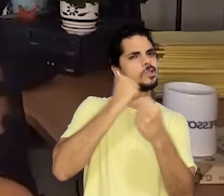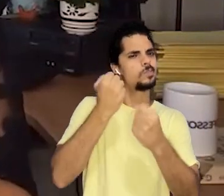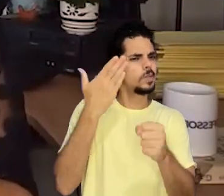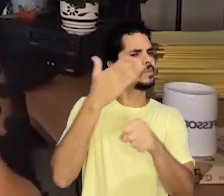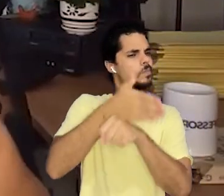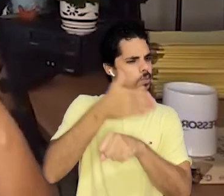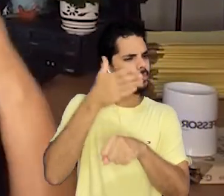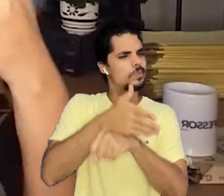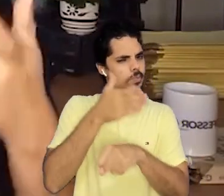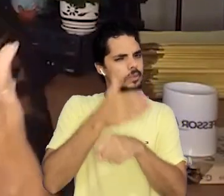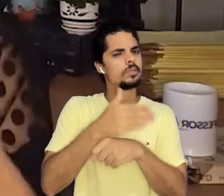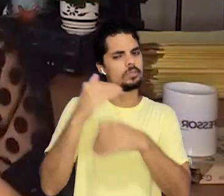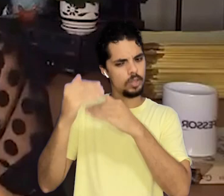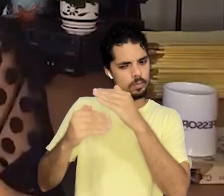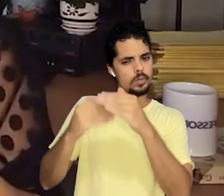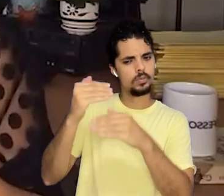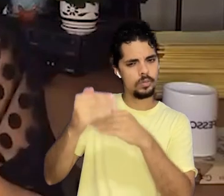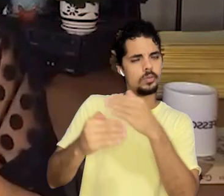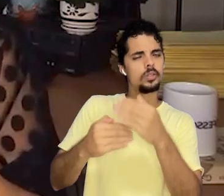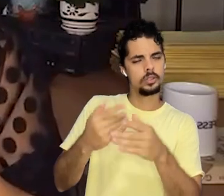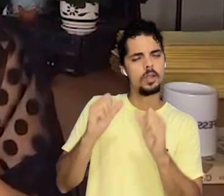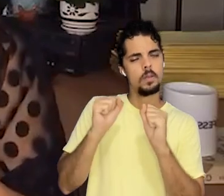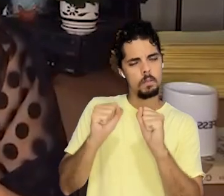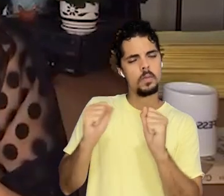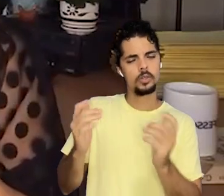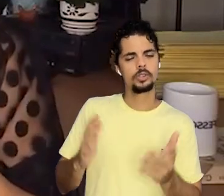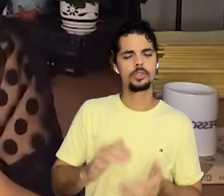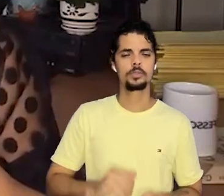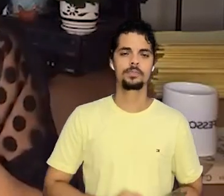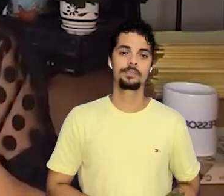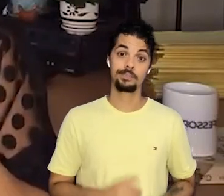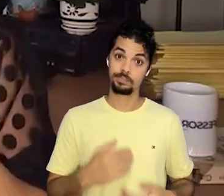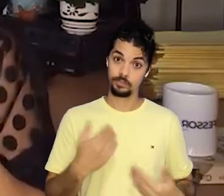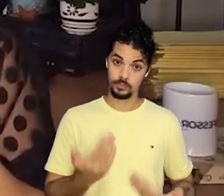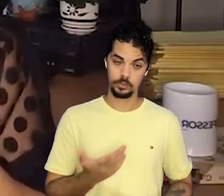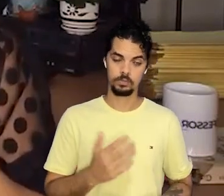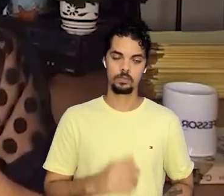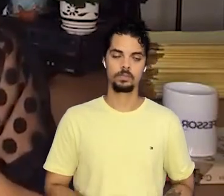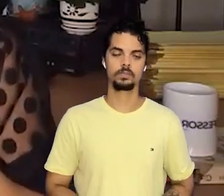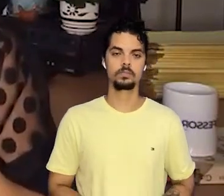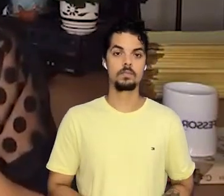a minha região, também participou desse processo de independência.